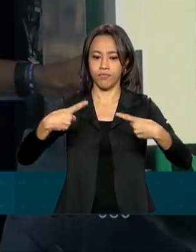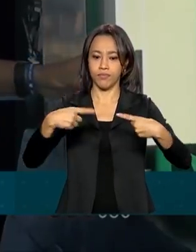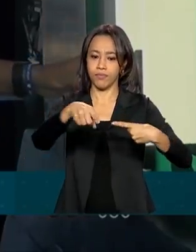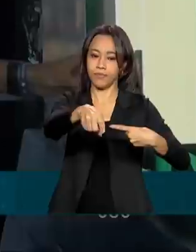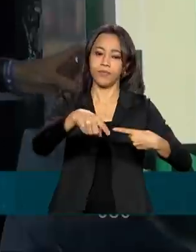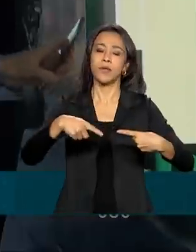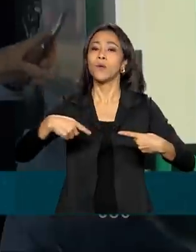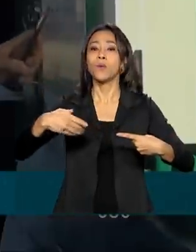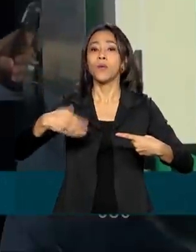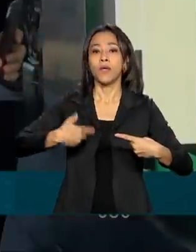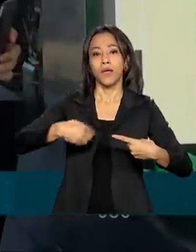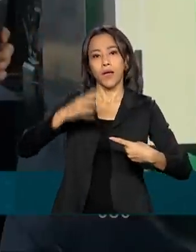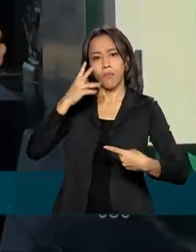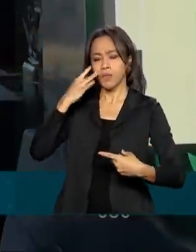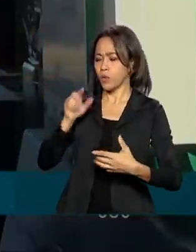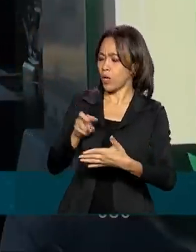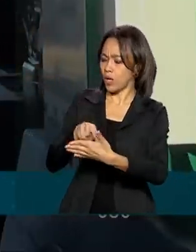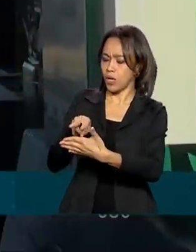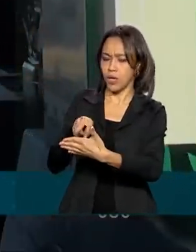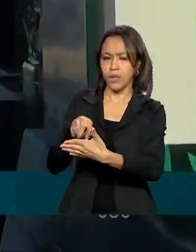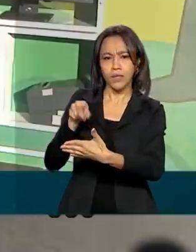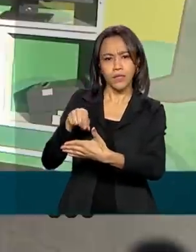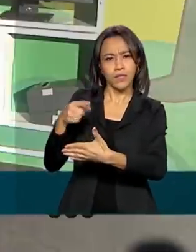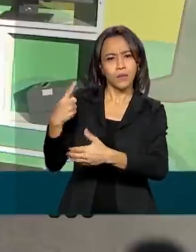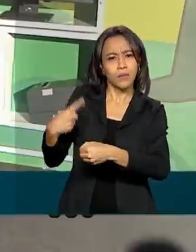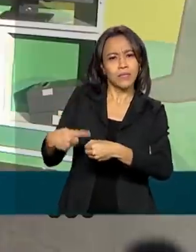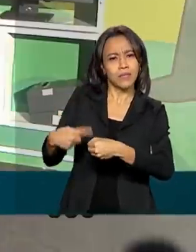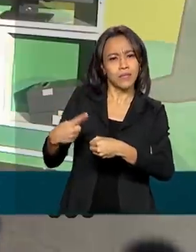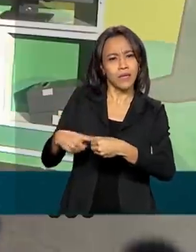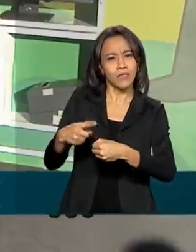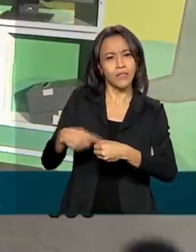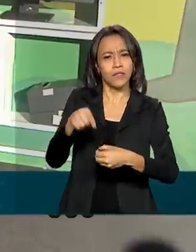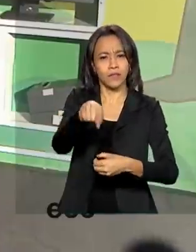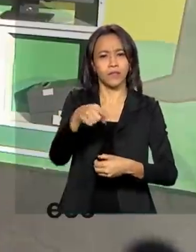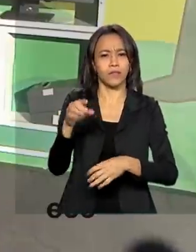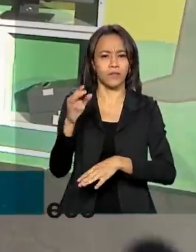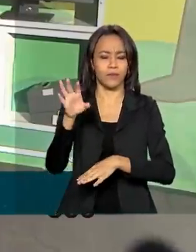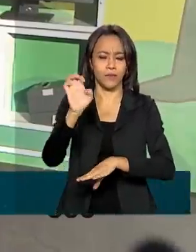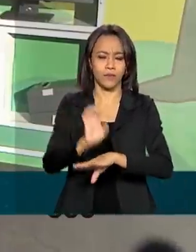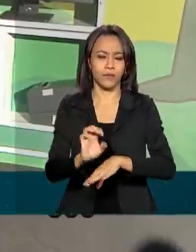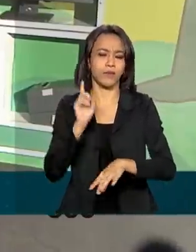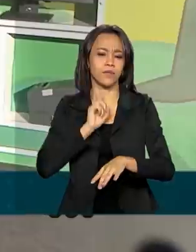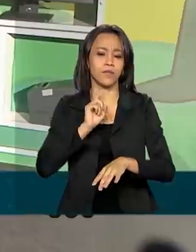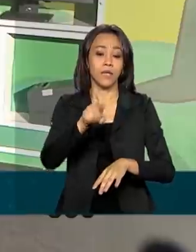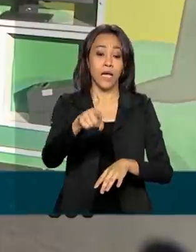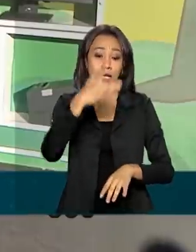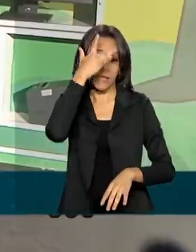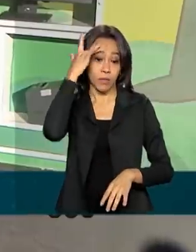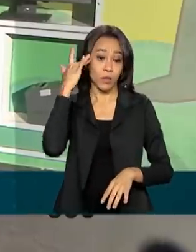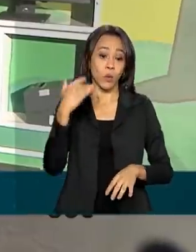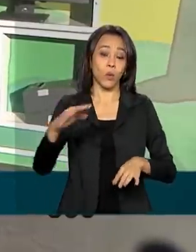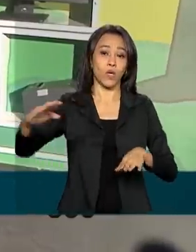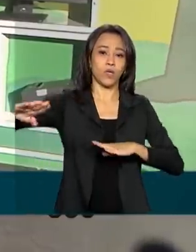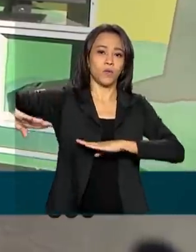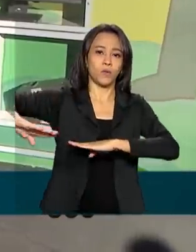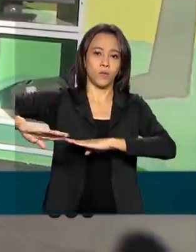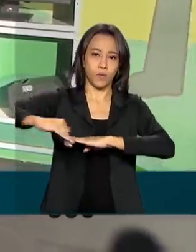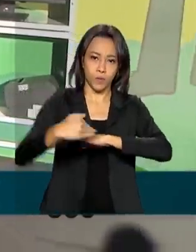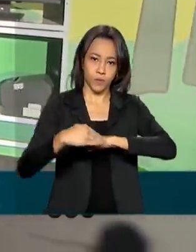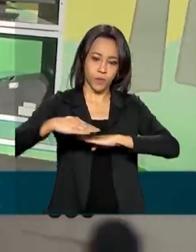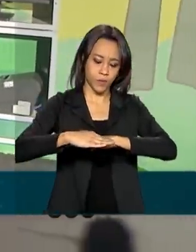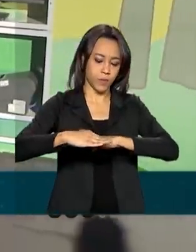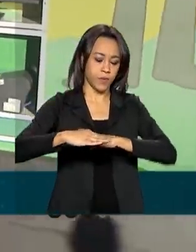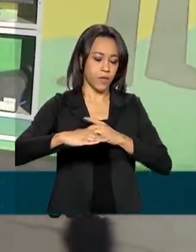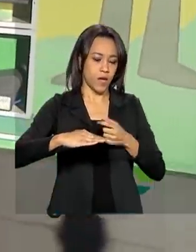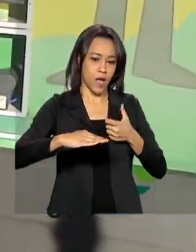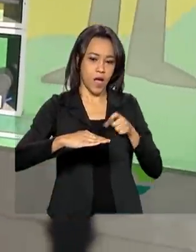autoatendimento na Praça de Pedágio de Araguari. Ao se aproximar da nossa cabine, a Olívia, esse veículo é detectado pelos nossos